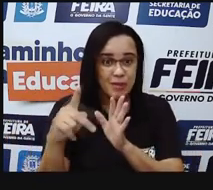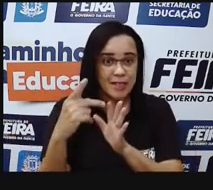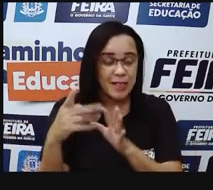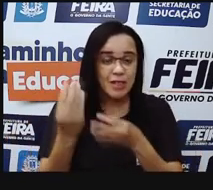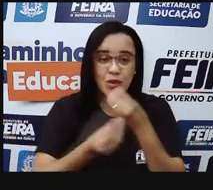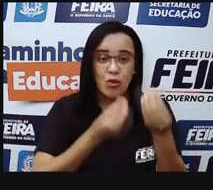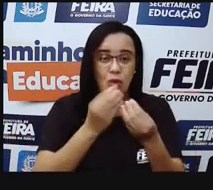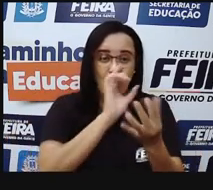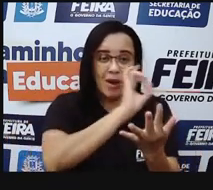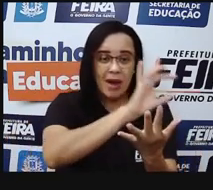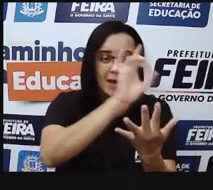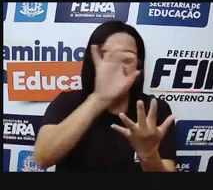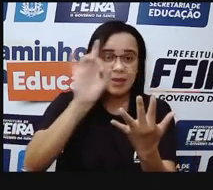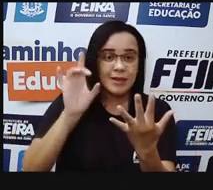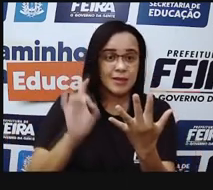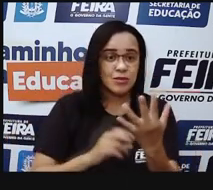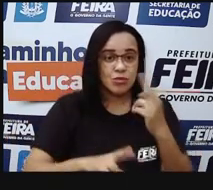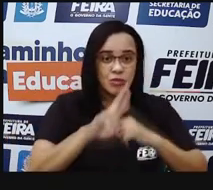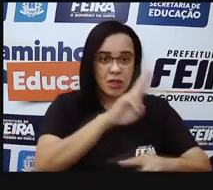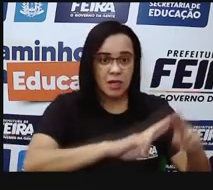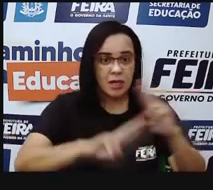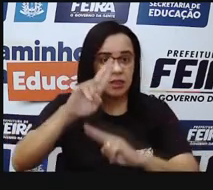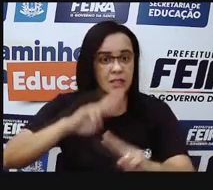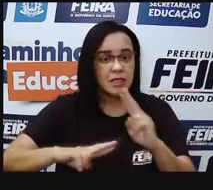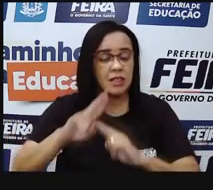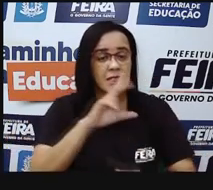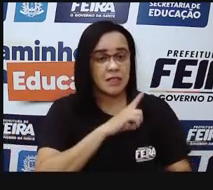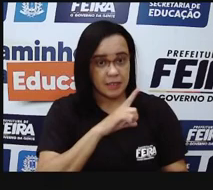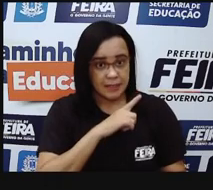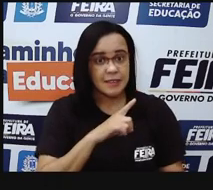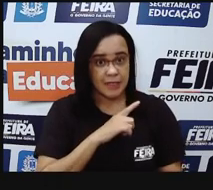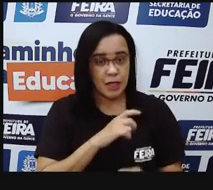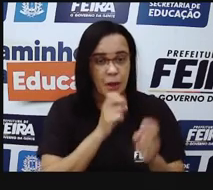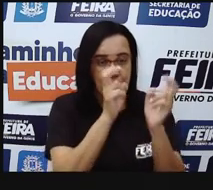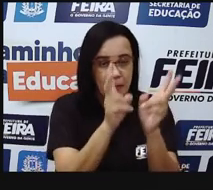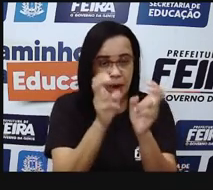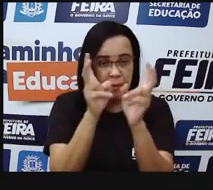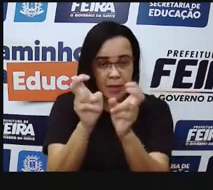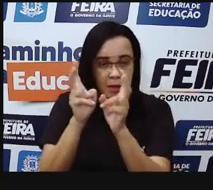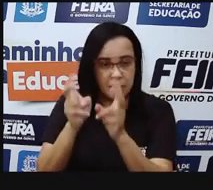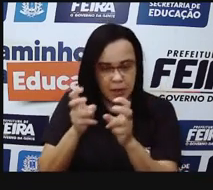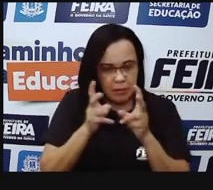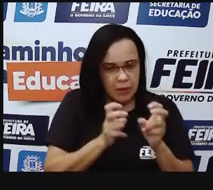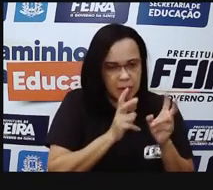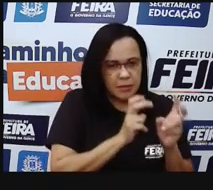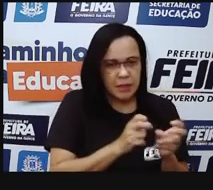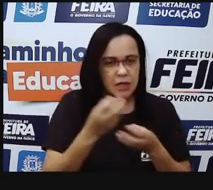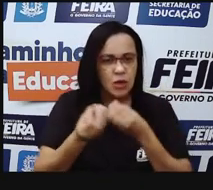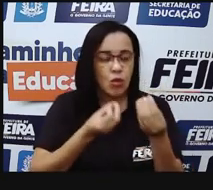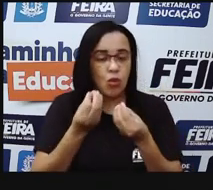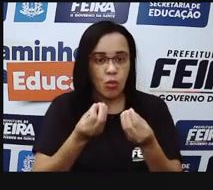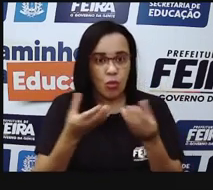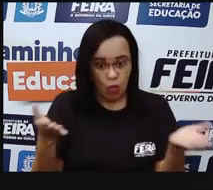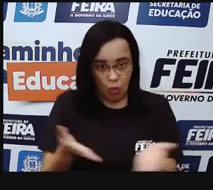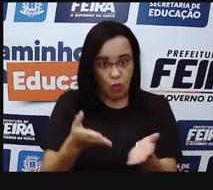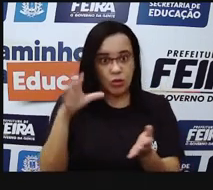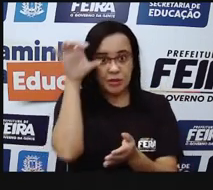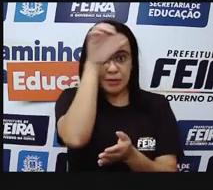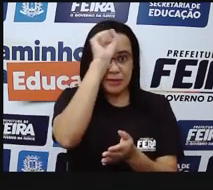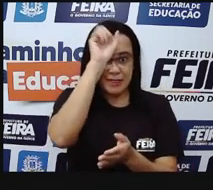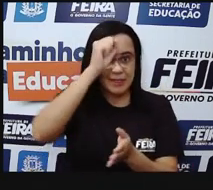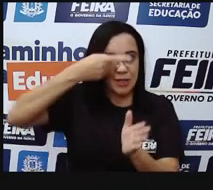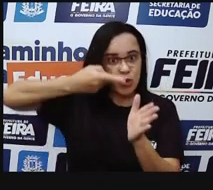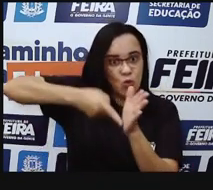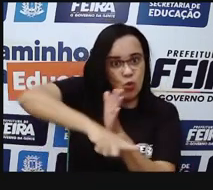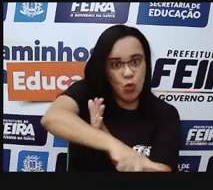sentidos, eles têm relação com essa percepção. E aí, vamos ver mais a fundo como é que eles funcionam,